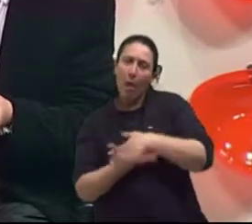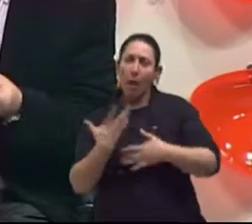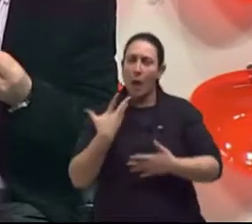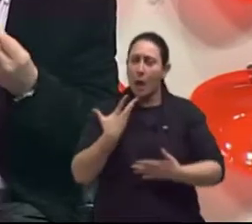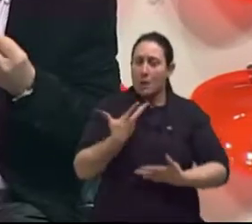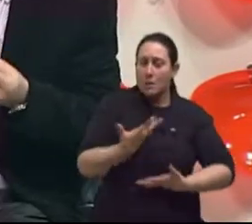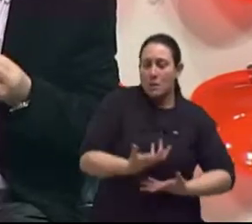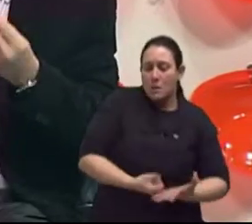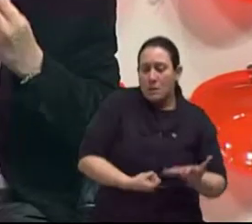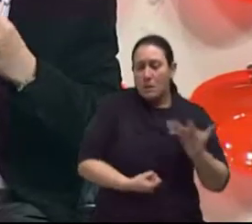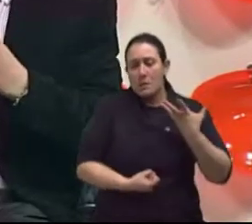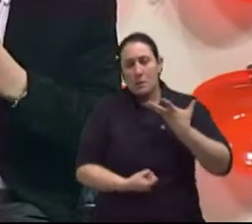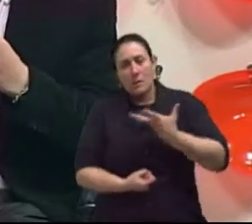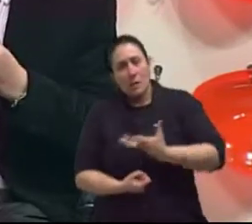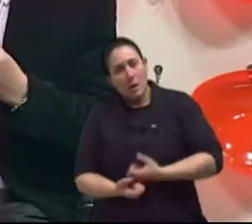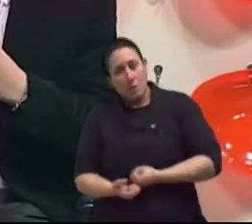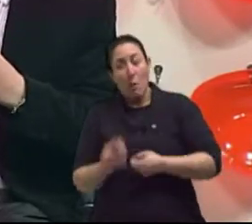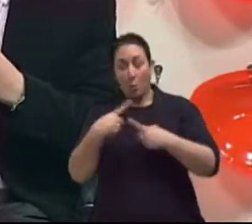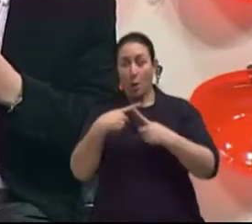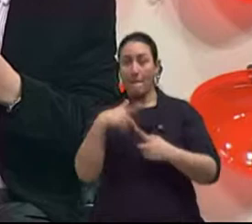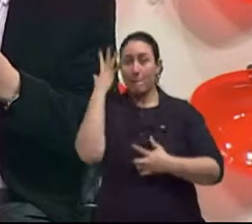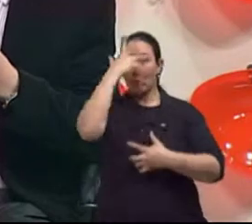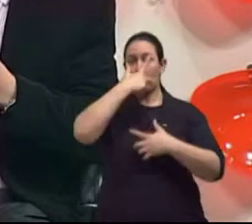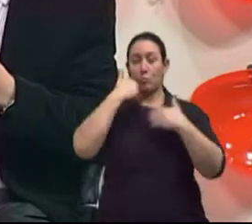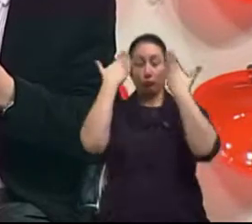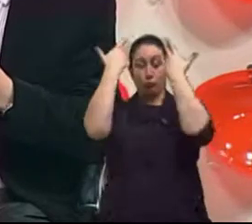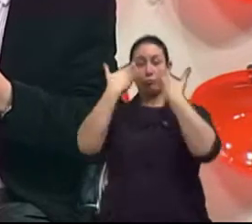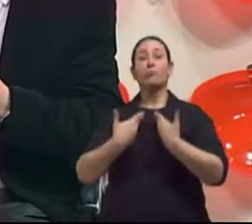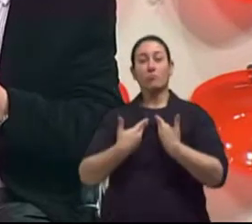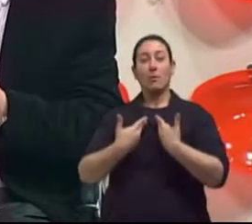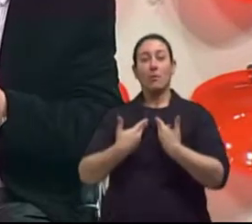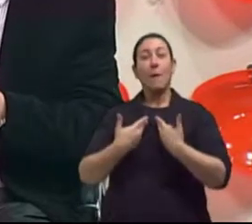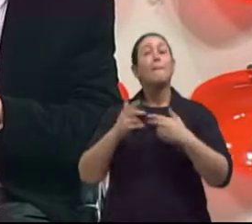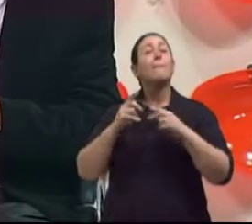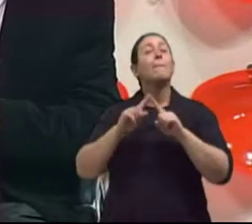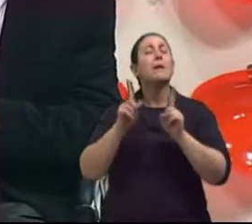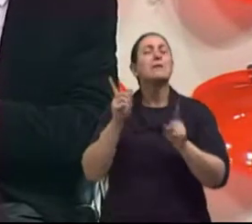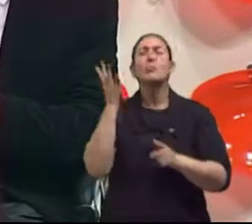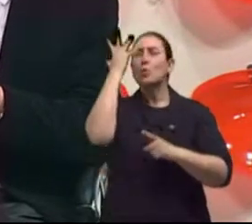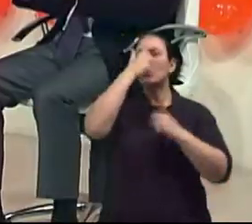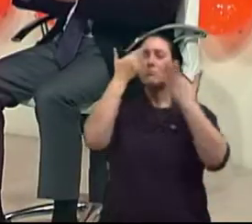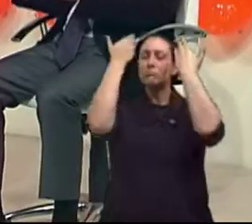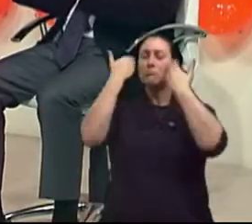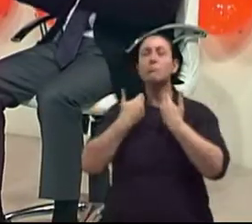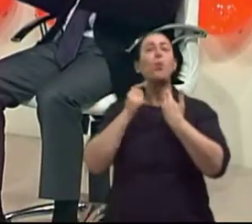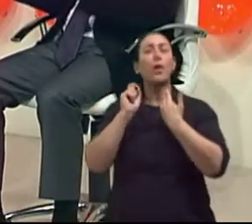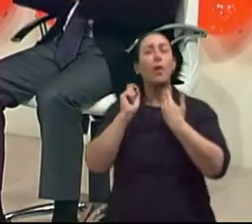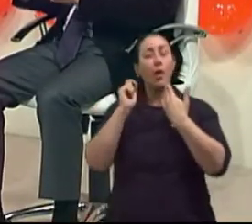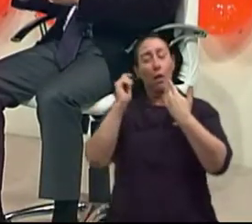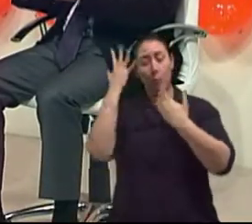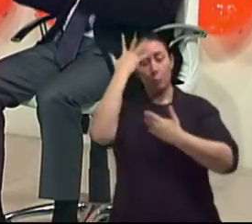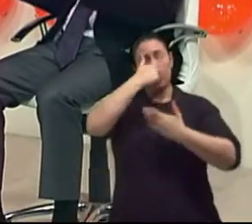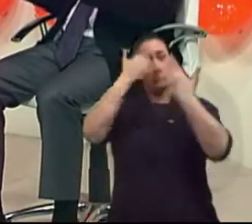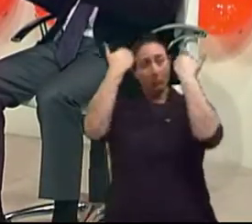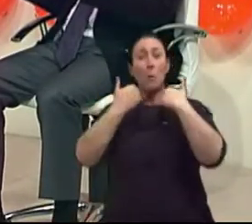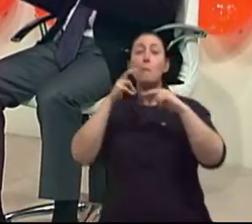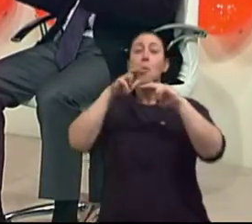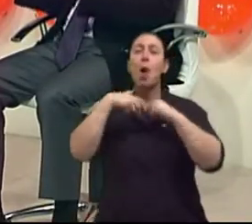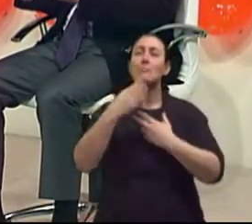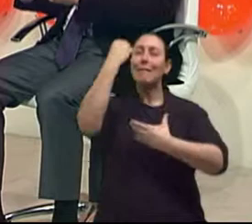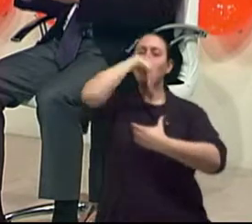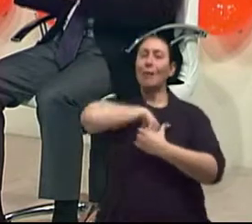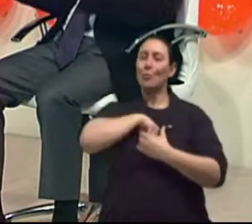claro que ser bonito por fora pode ser um reflexo de ser bonito por dentro. A pessoa se aceitar, a pessoa